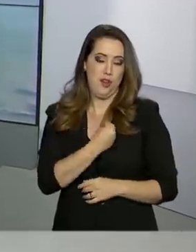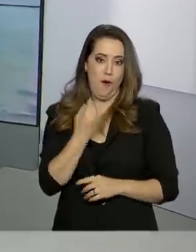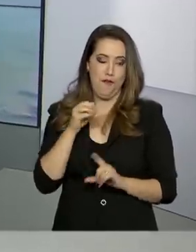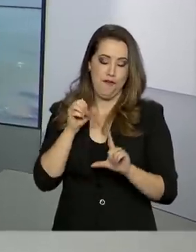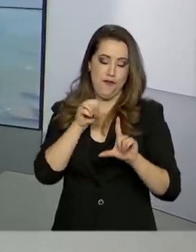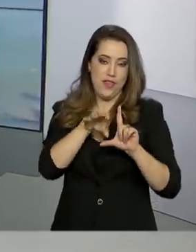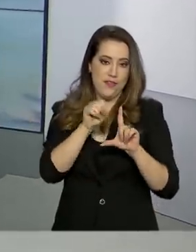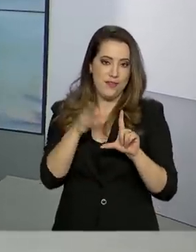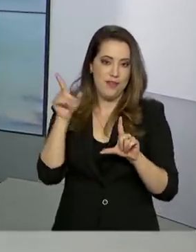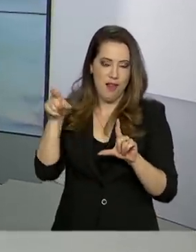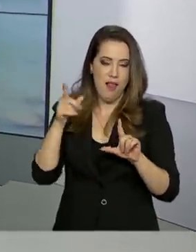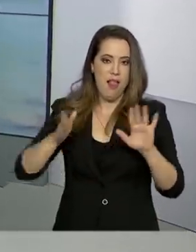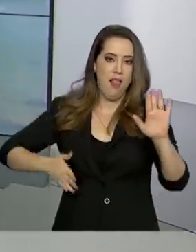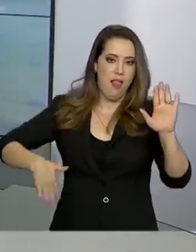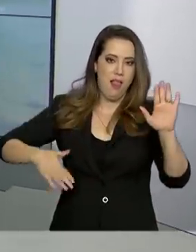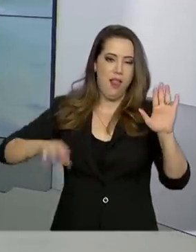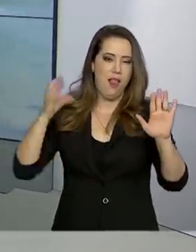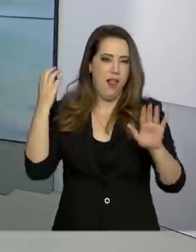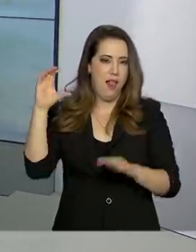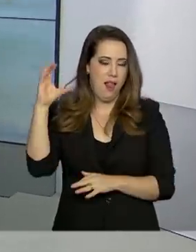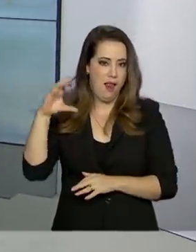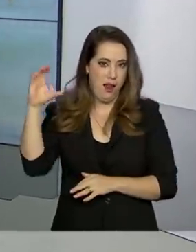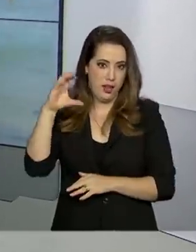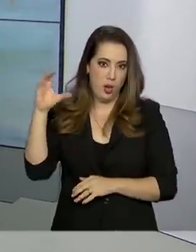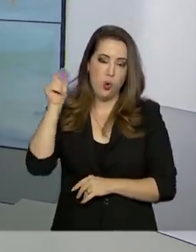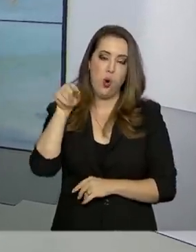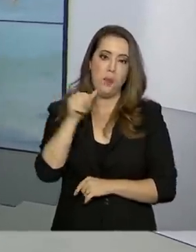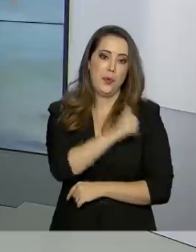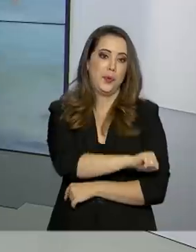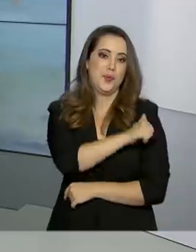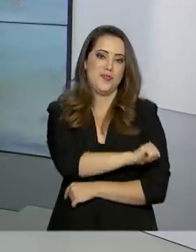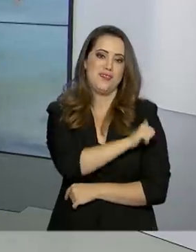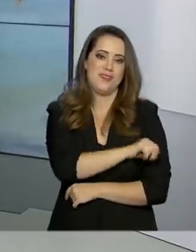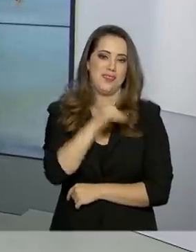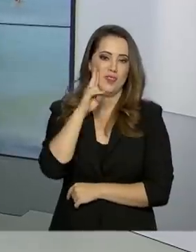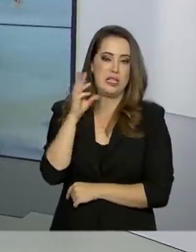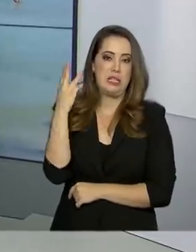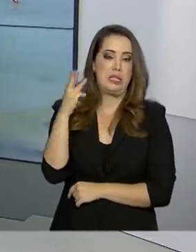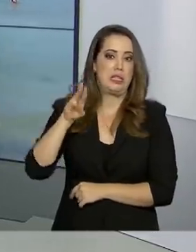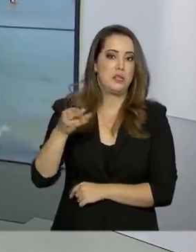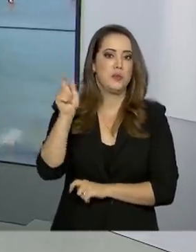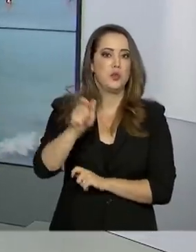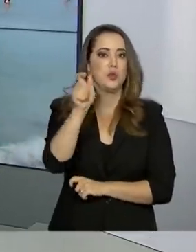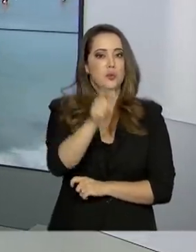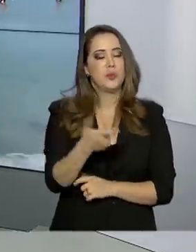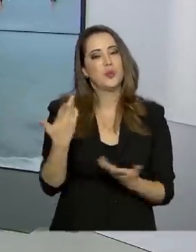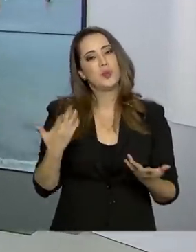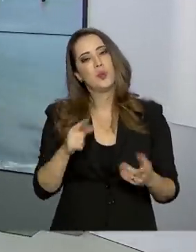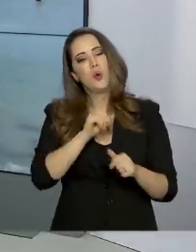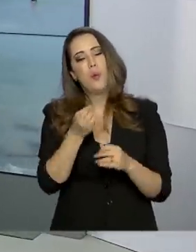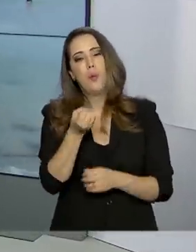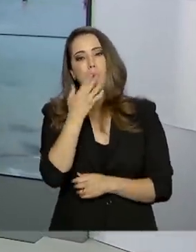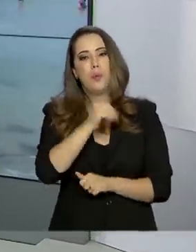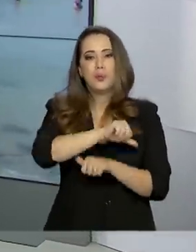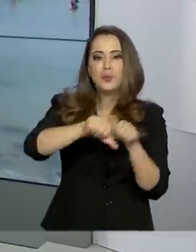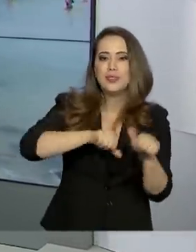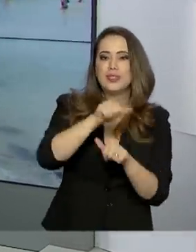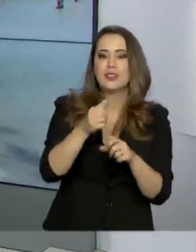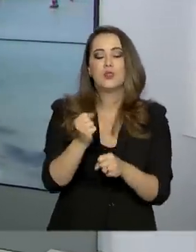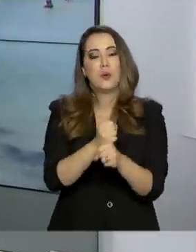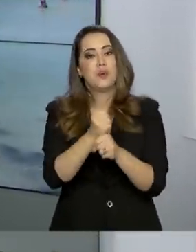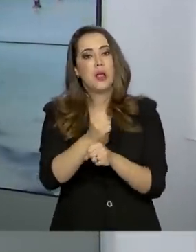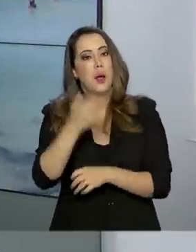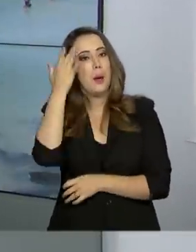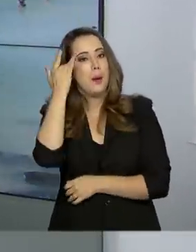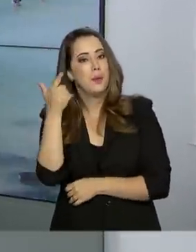vivo da praia de Copacabana, no Rio de Janeiro, que espera receber 3 milhões de pessoas para o Réveillon. Ótima virada de ano para você e